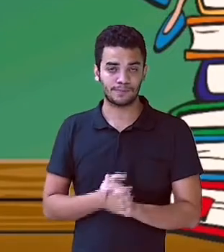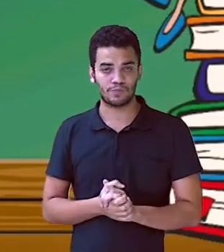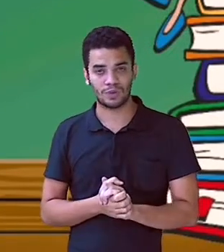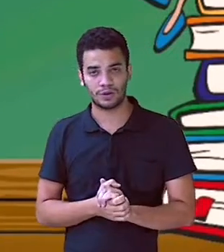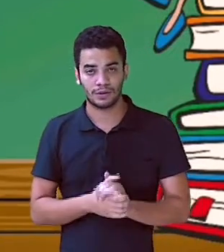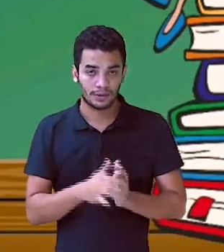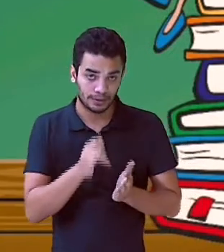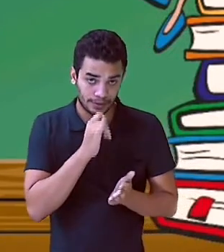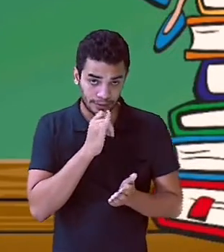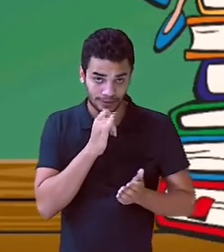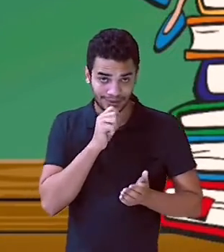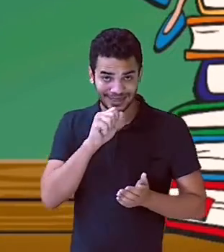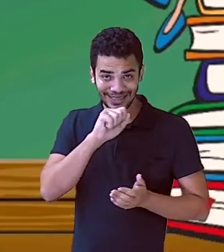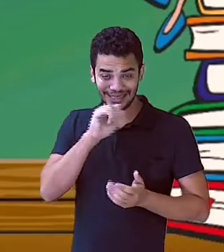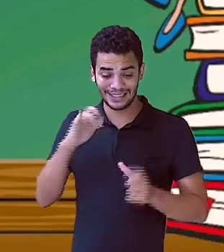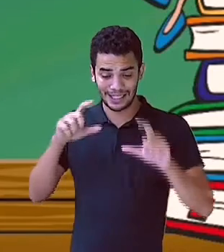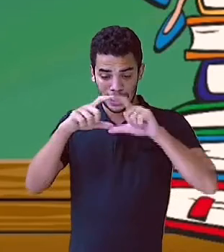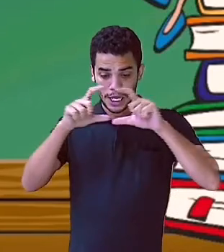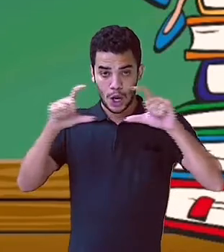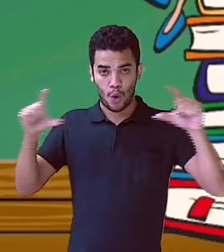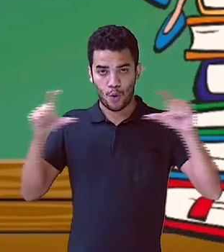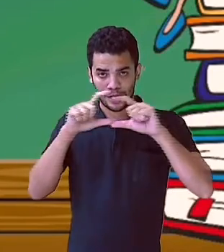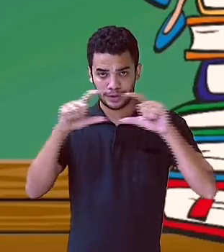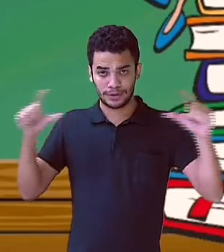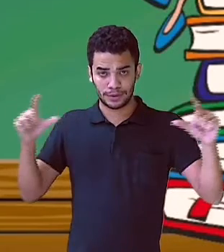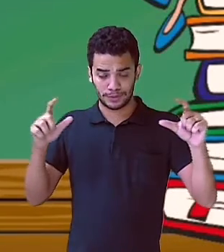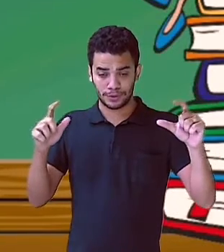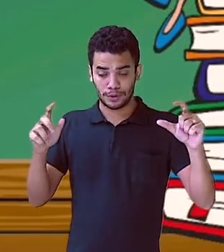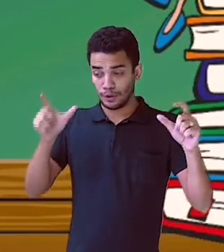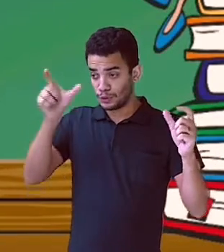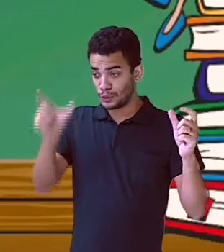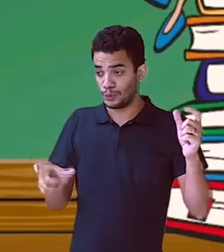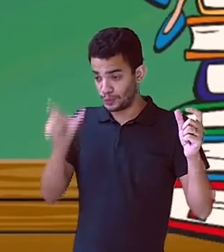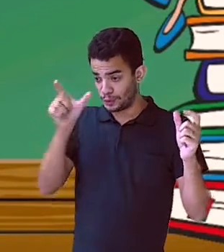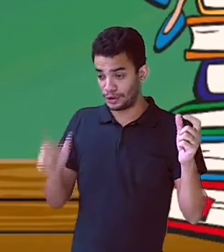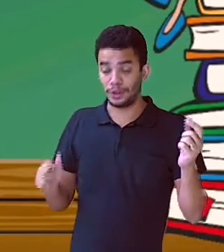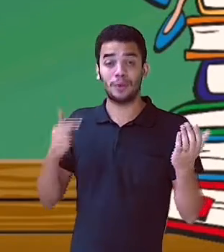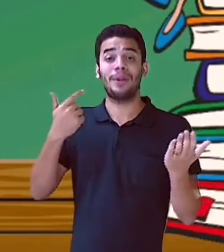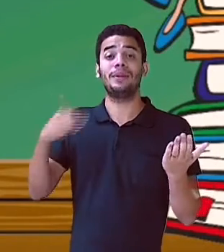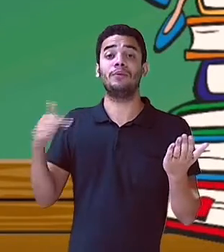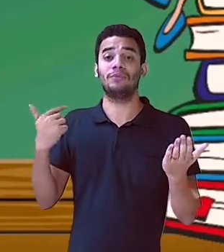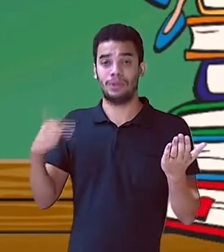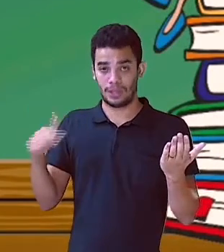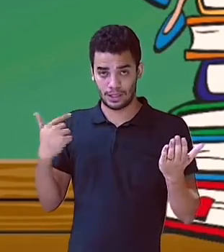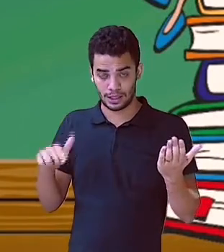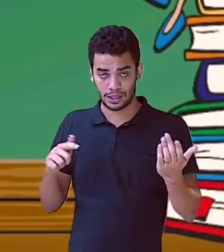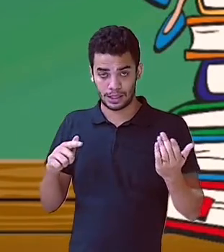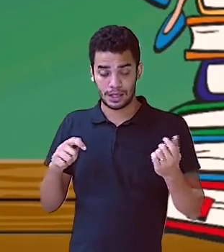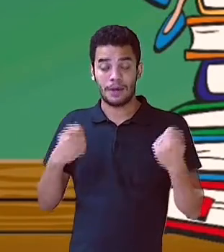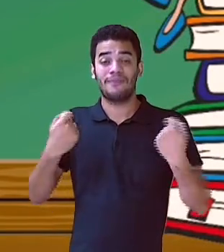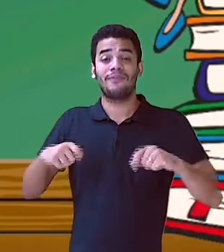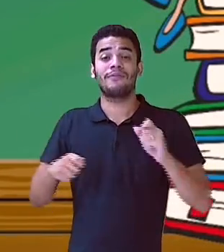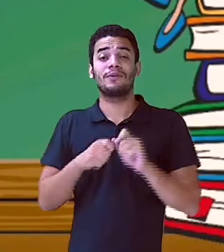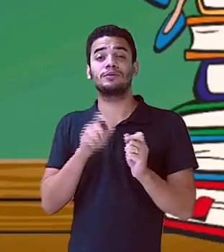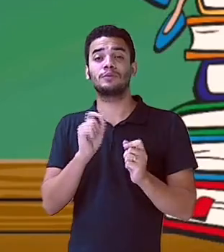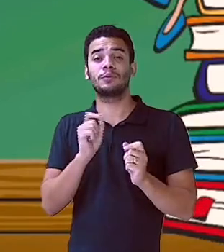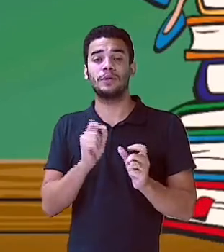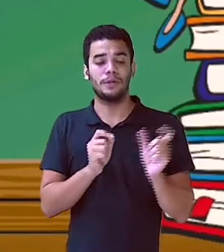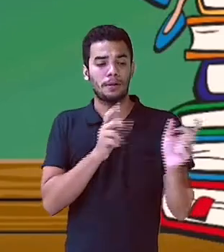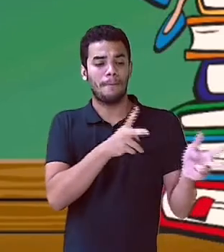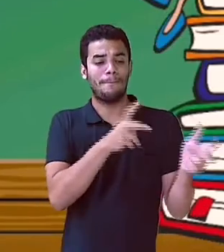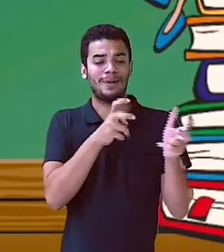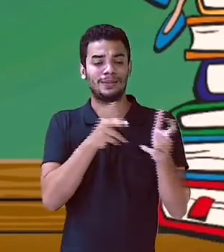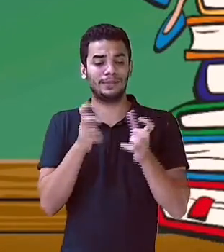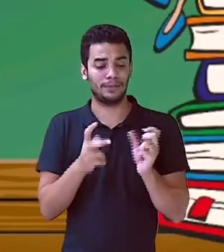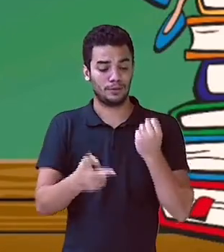que deve ser considerado aí é o processo verbal em si. Mas, vamos observar nos exemplos, que aí a nossa explicação